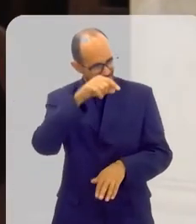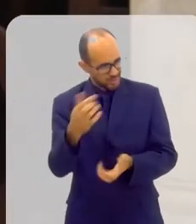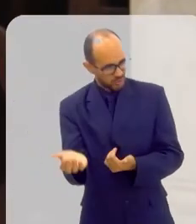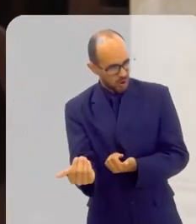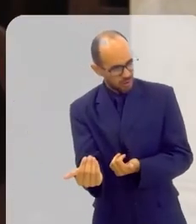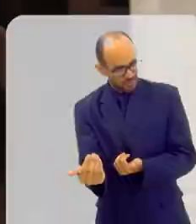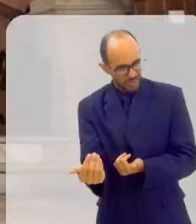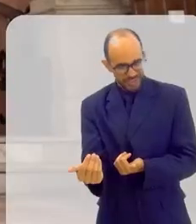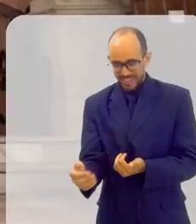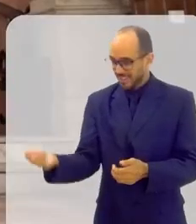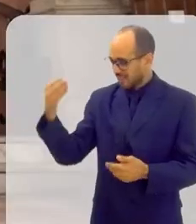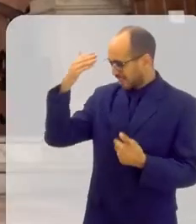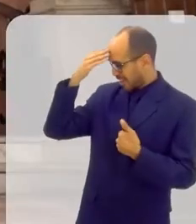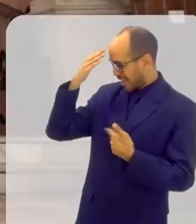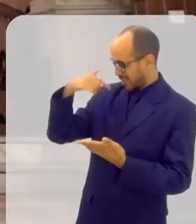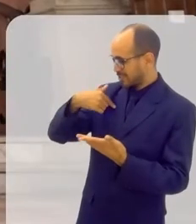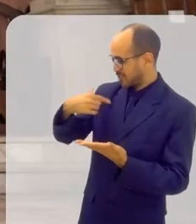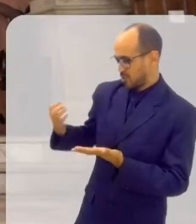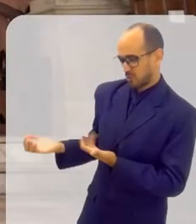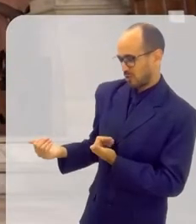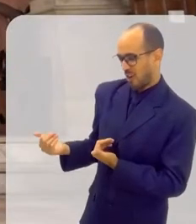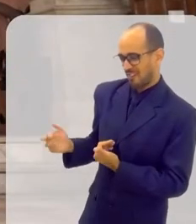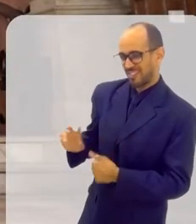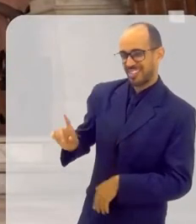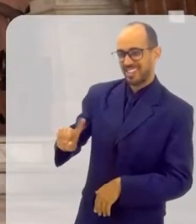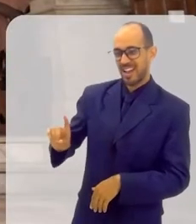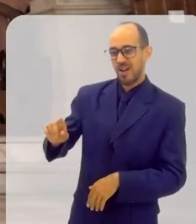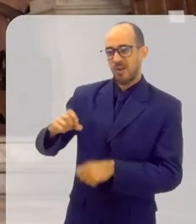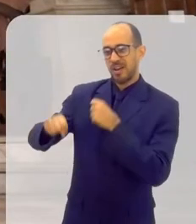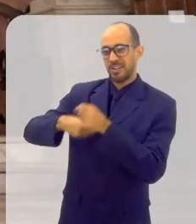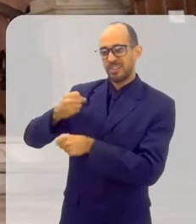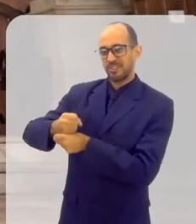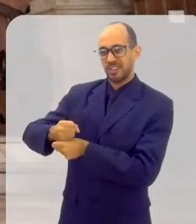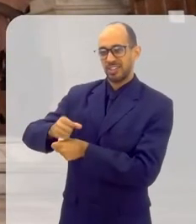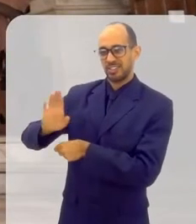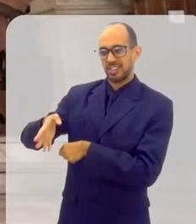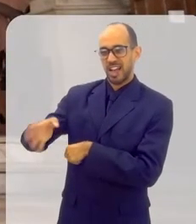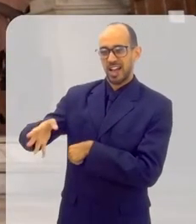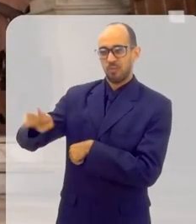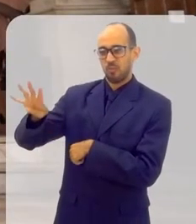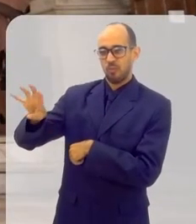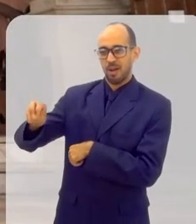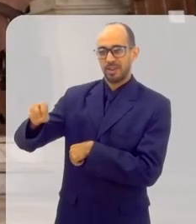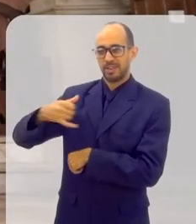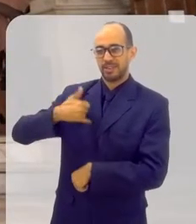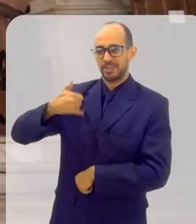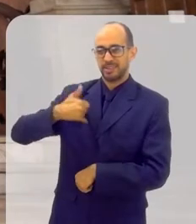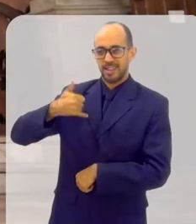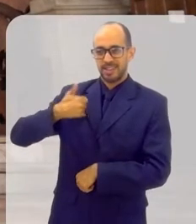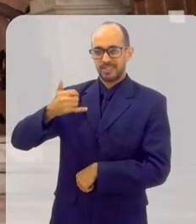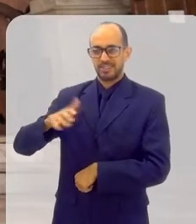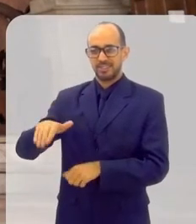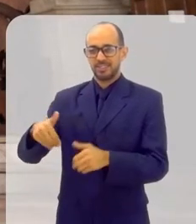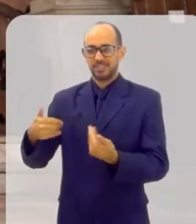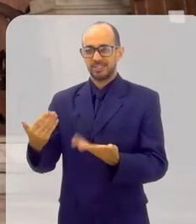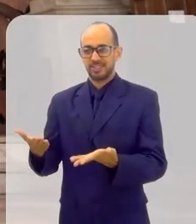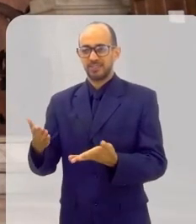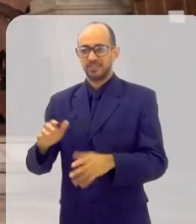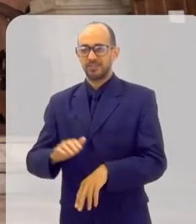grande? Bom, eu não sou tão jovem assim. Eu agradeço, mas ano que vem já completo meus 40 anos de idade, né?